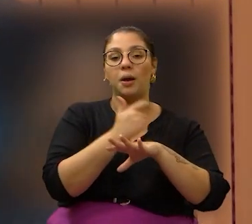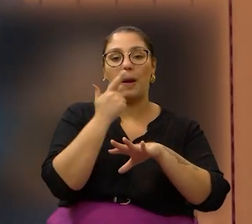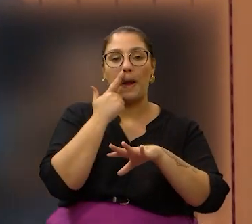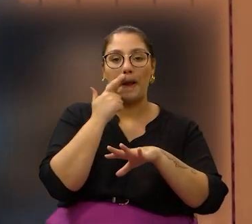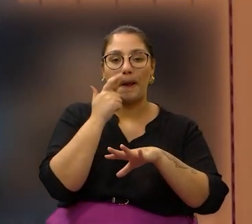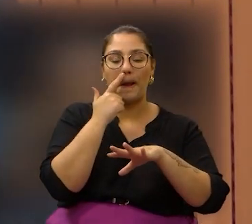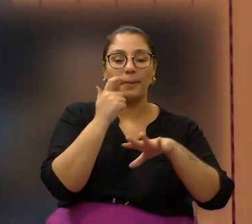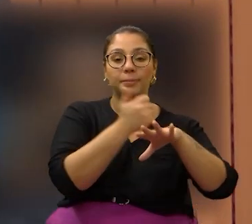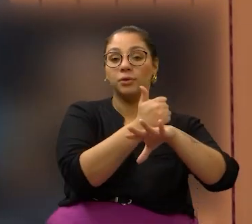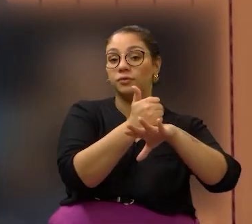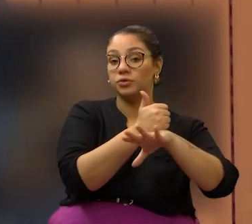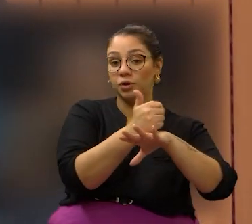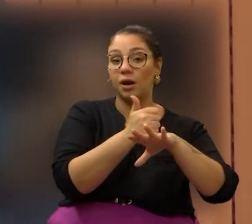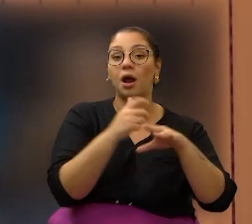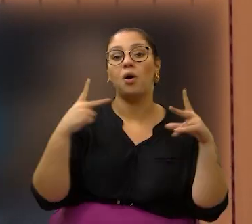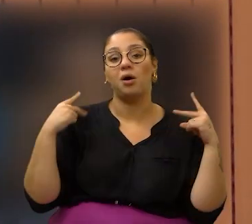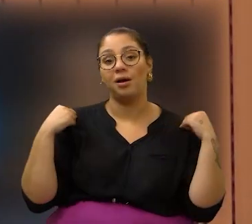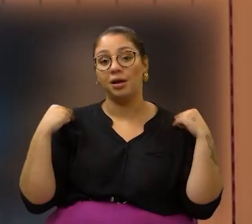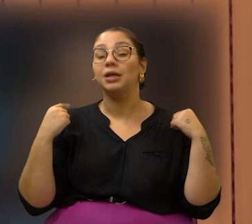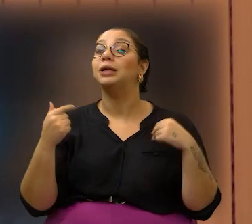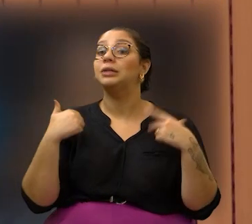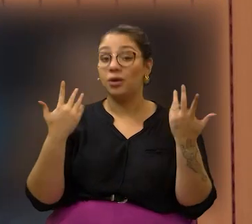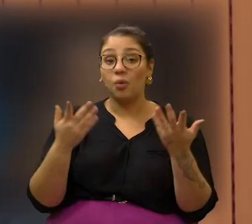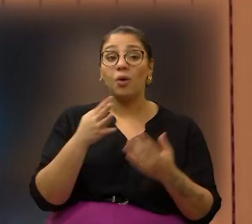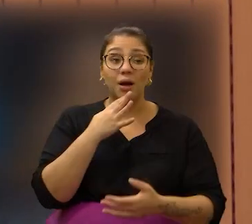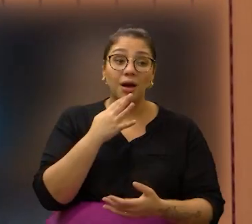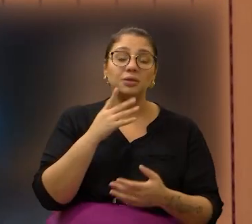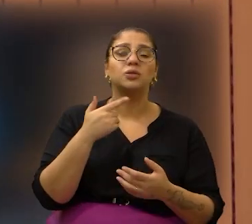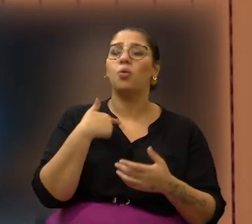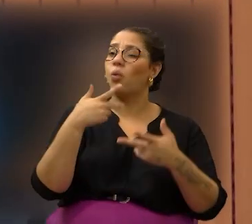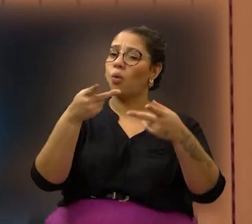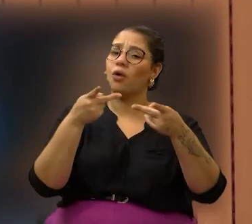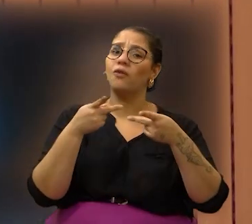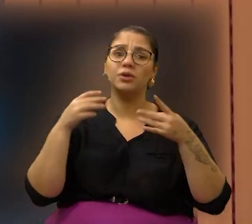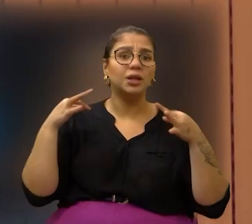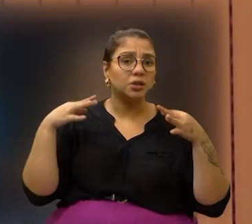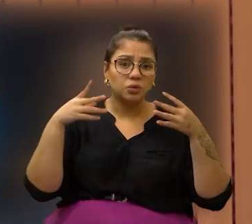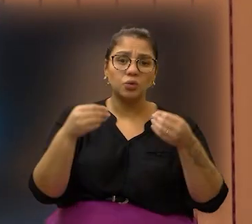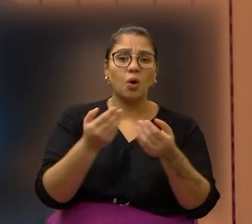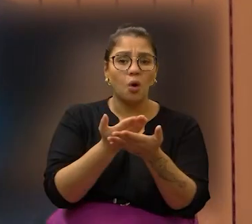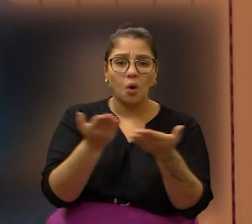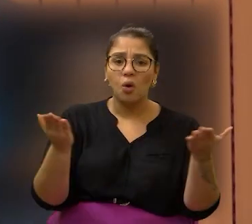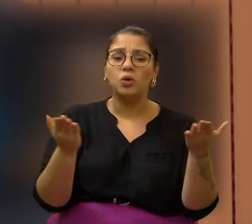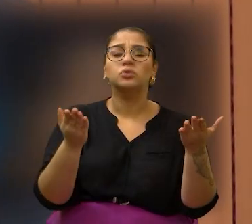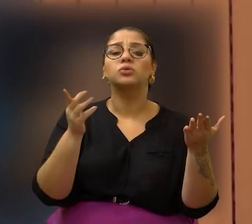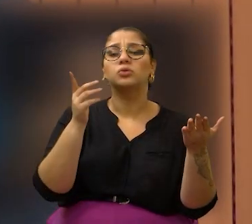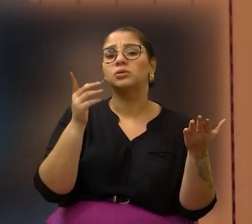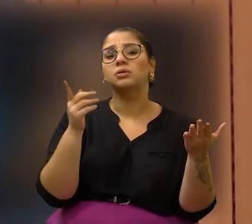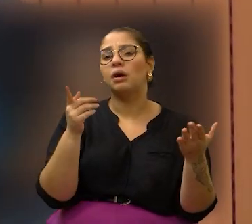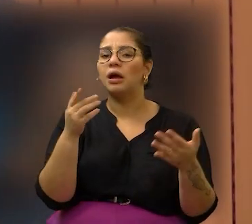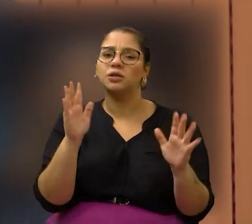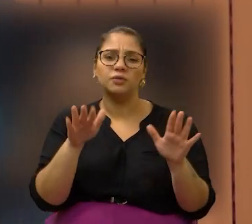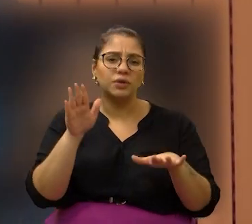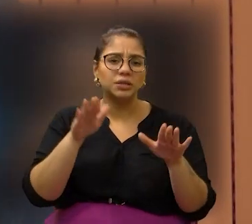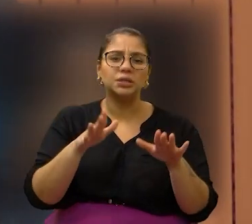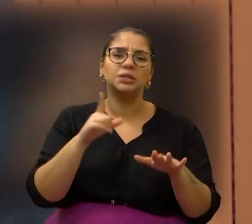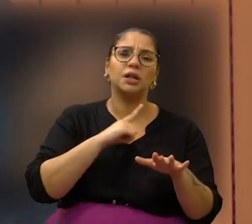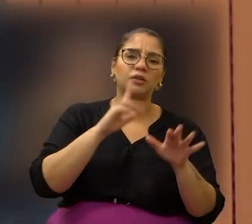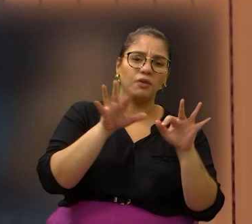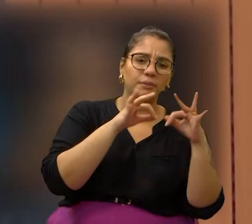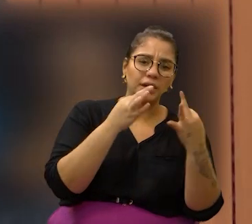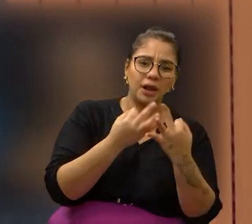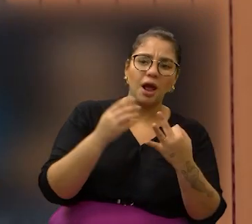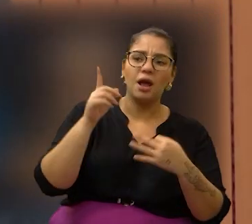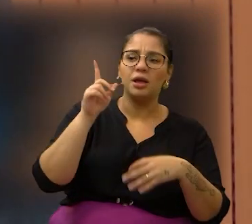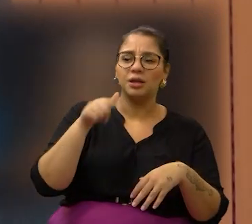Então, eu convidei todos os vereadores a assinar esse projeto, porque todos devem conhecer um motorista de ônibus, ter algum